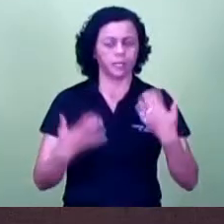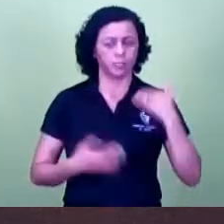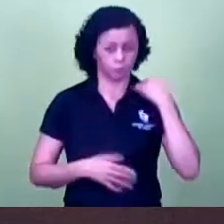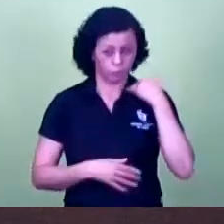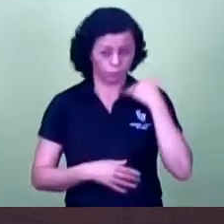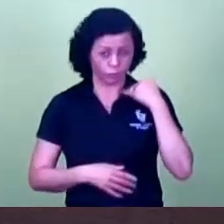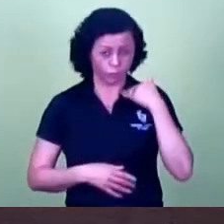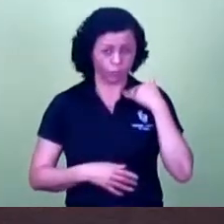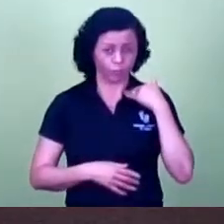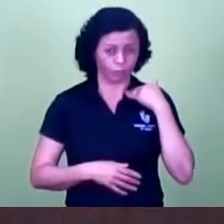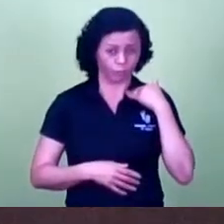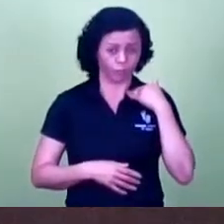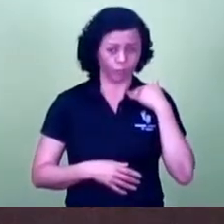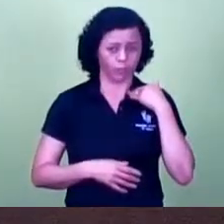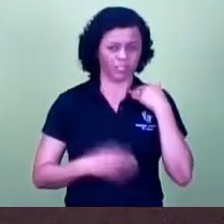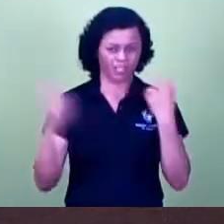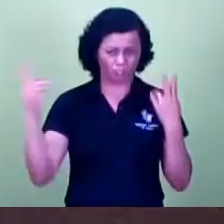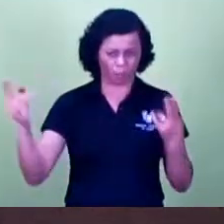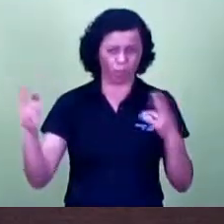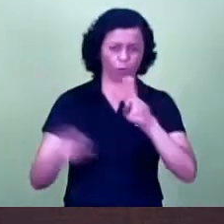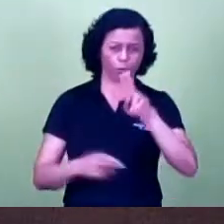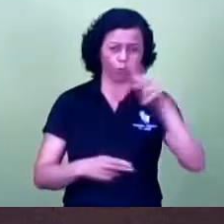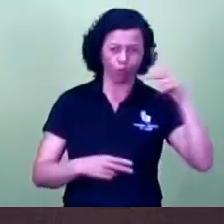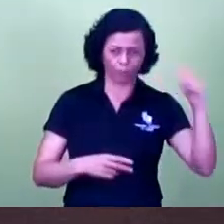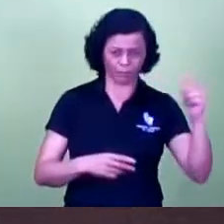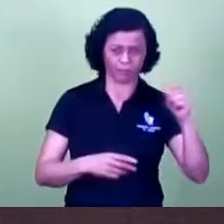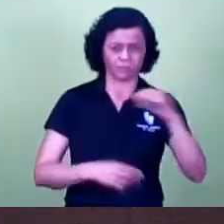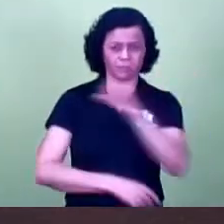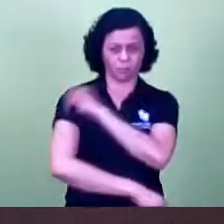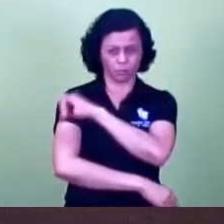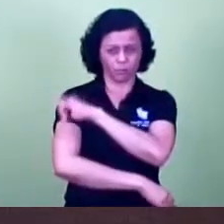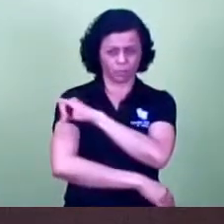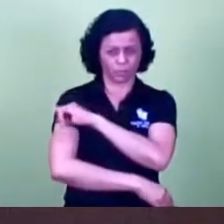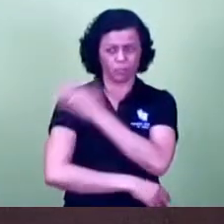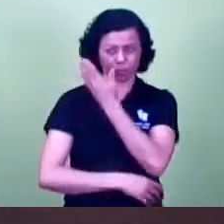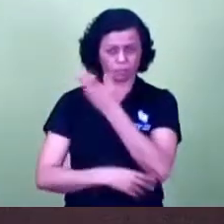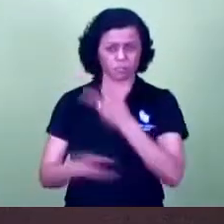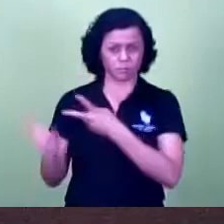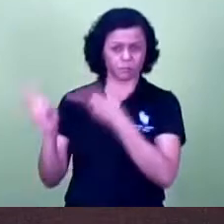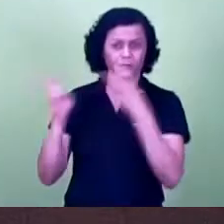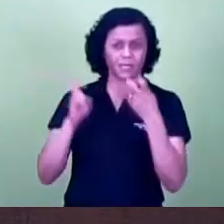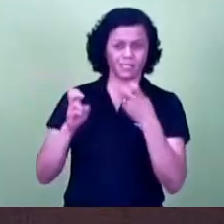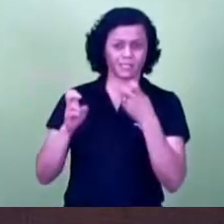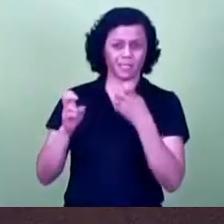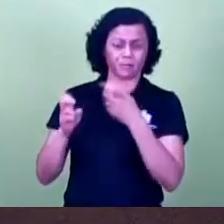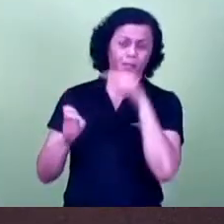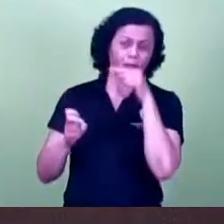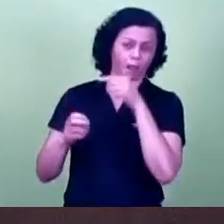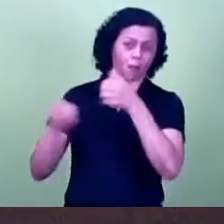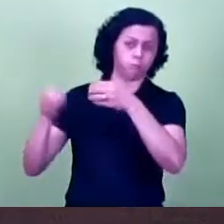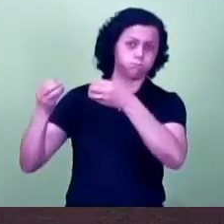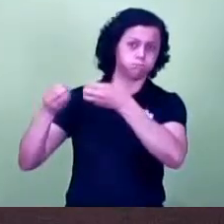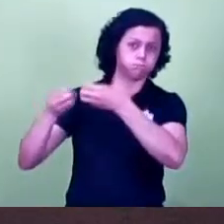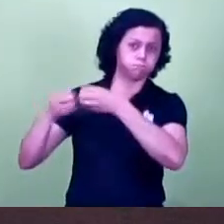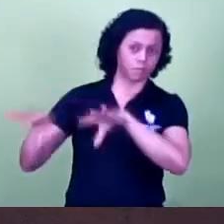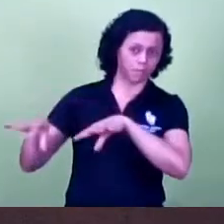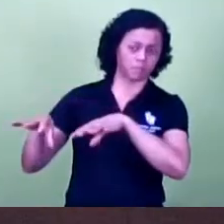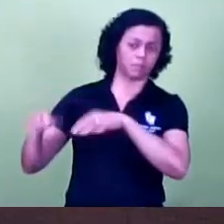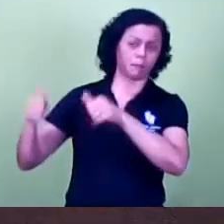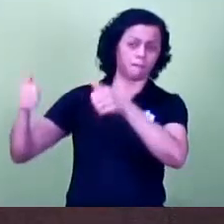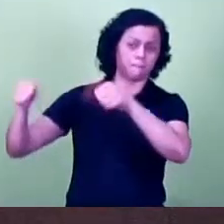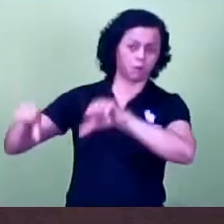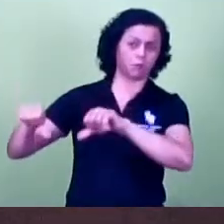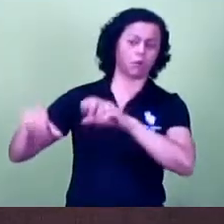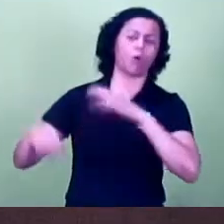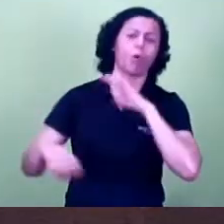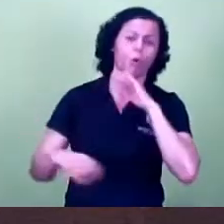do Rio de Janeiro, aonde que se encontra a situação totalmente precária e difícil. fica